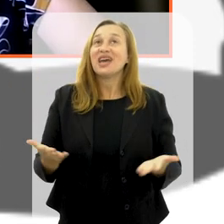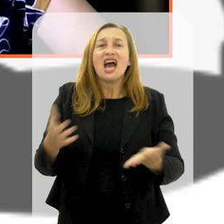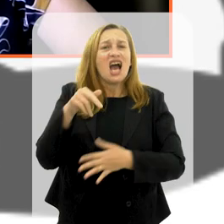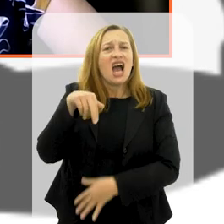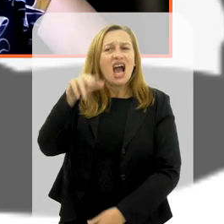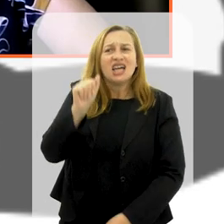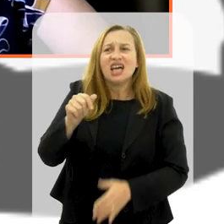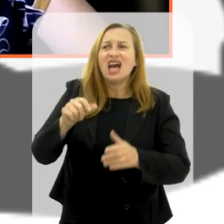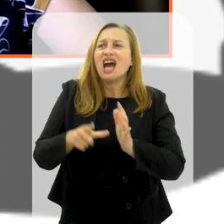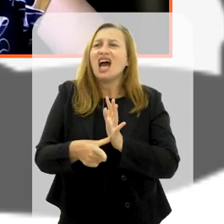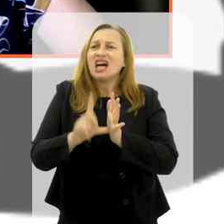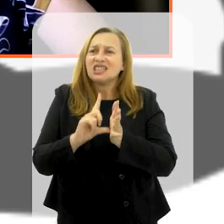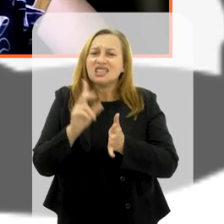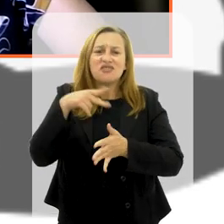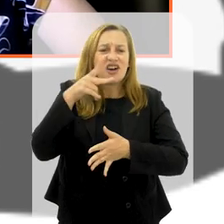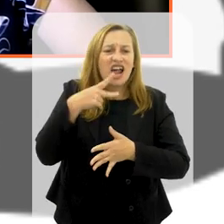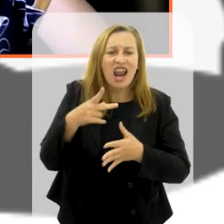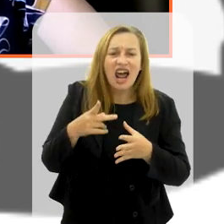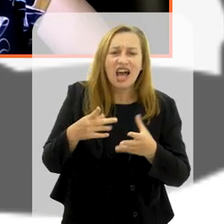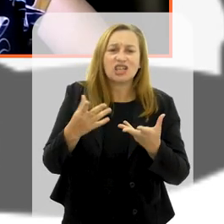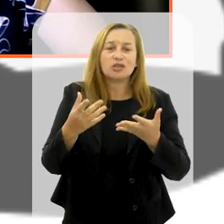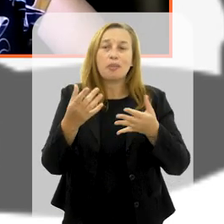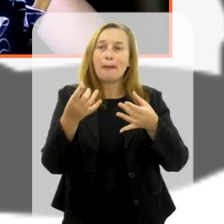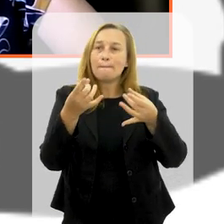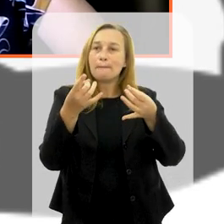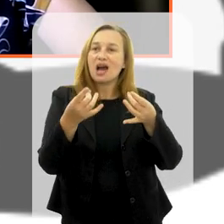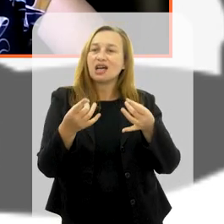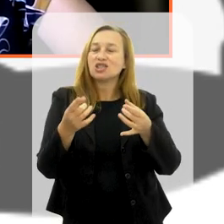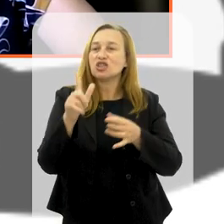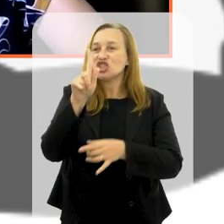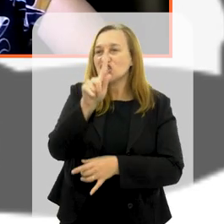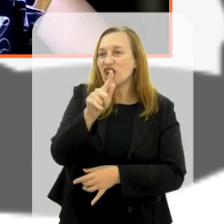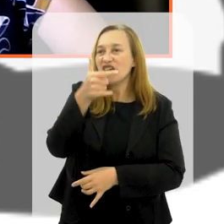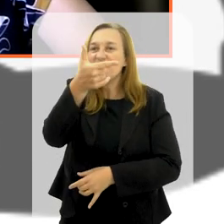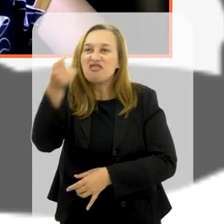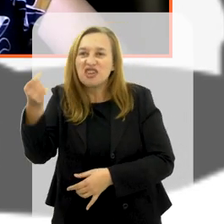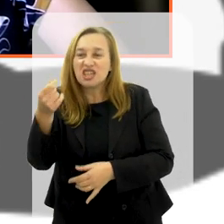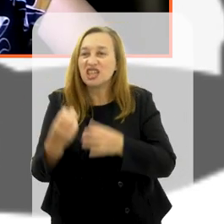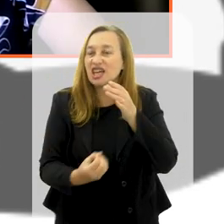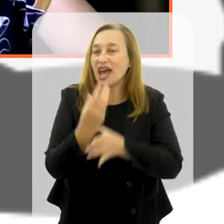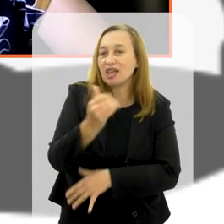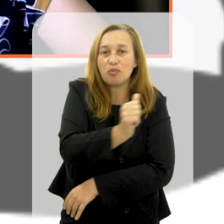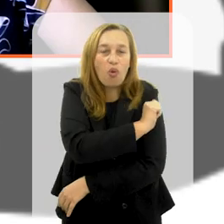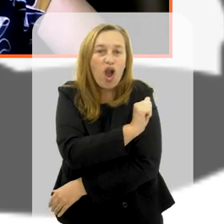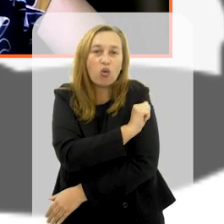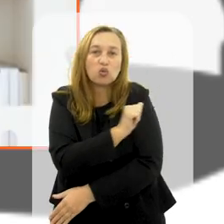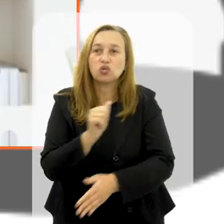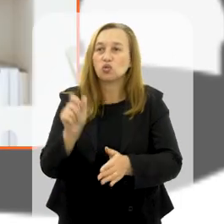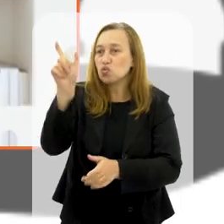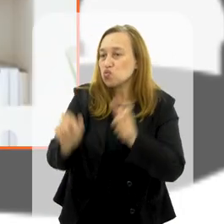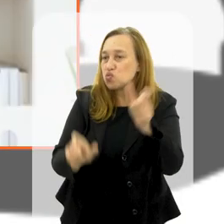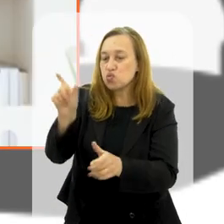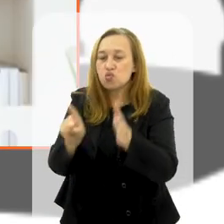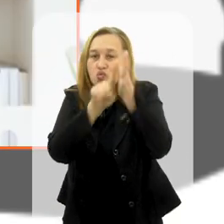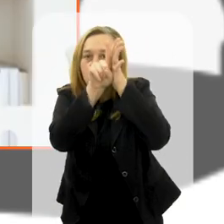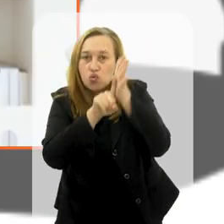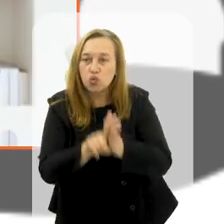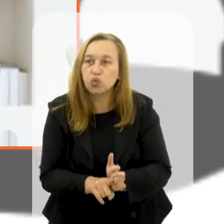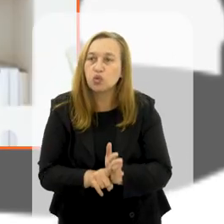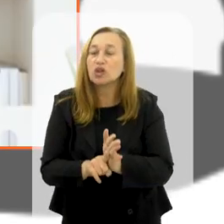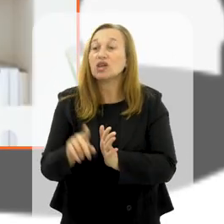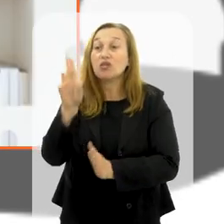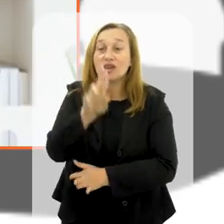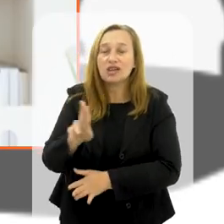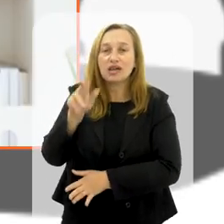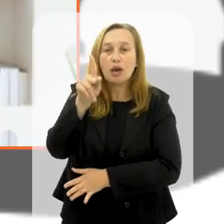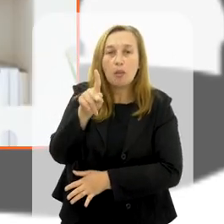Ana, antes da gente falar sobre esse glossário do G20 feito por alunos e pesquisadores da PUC do Rio de Janeiro, eu